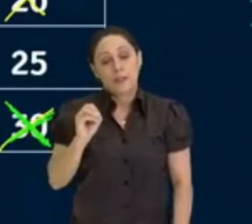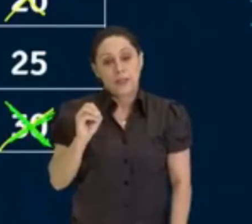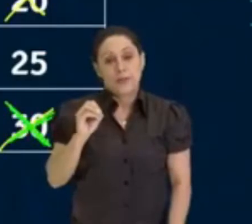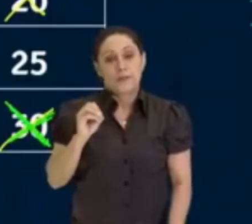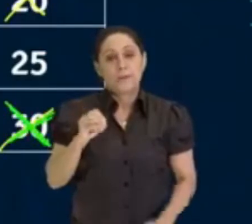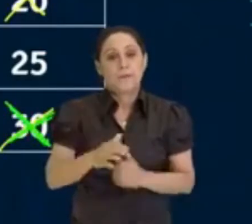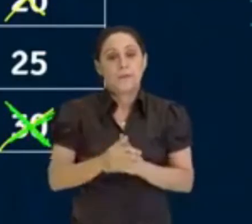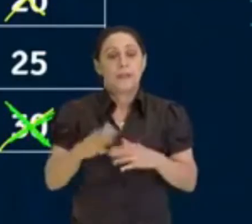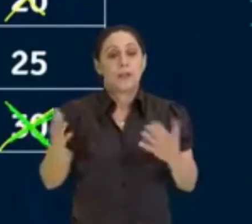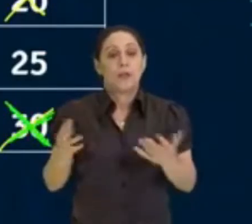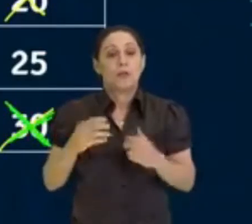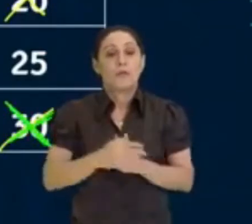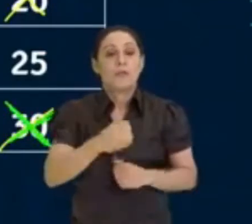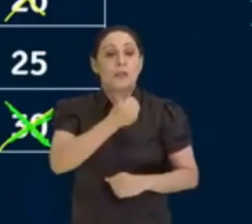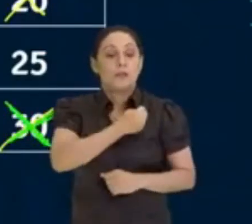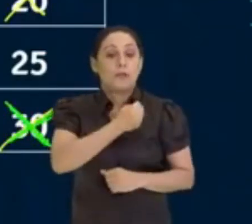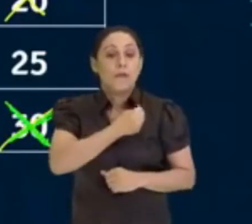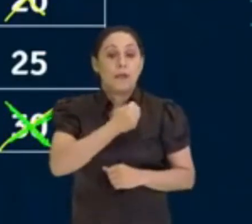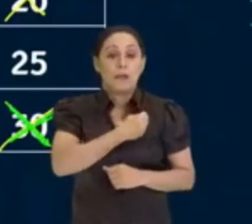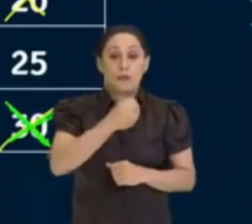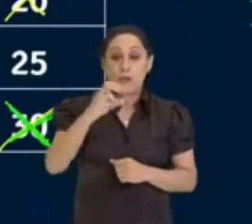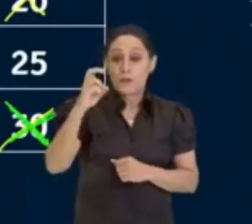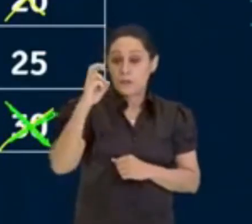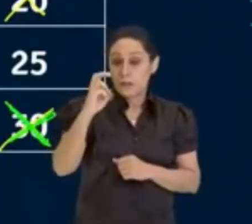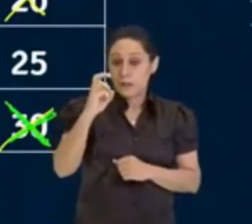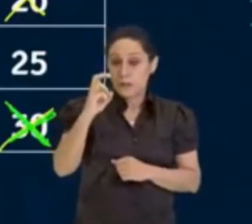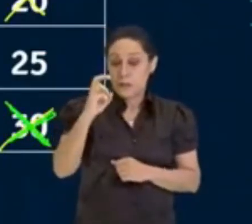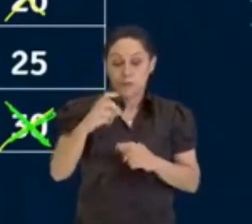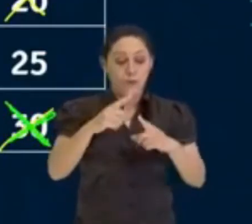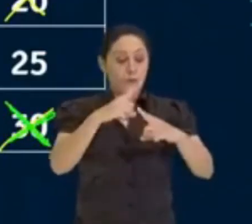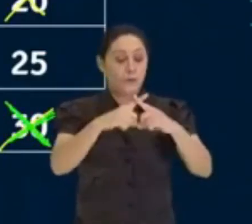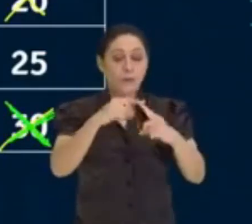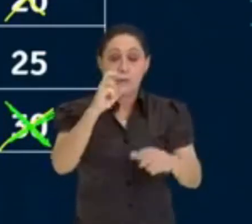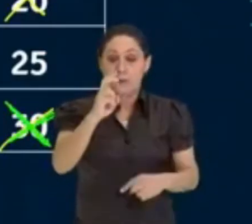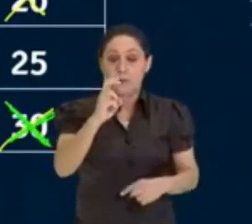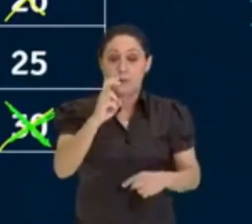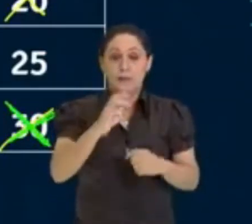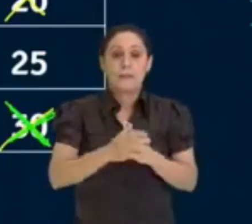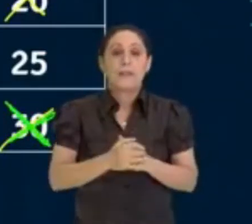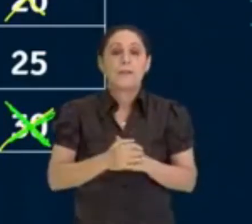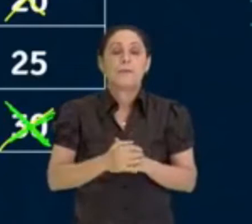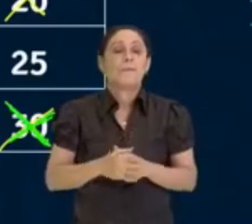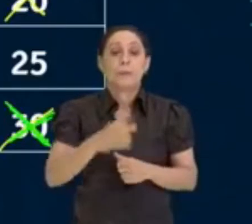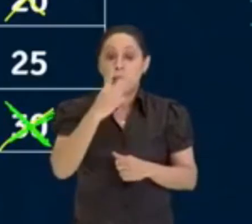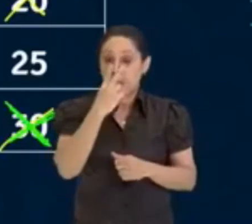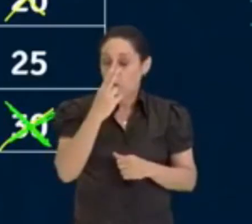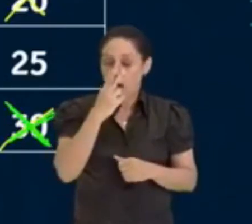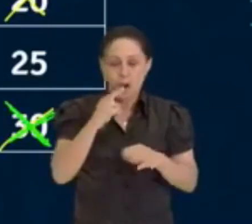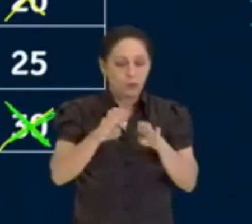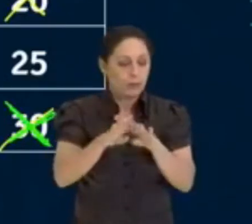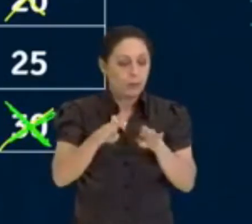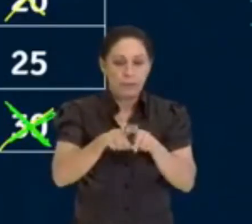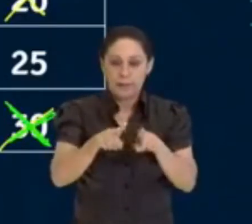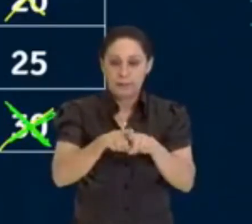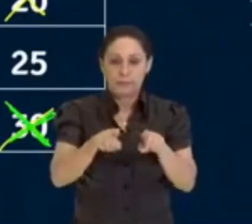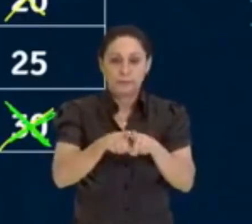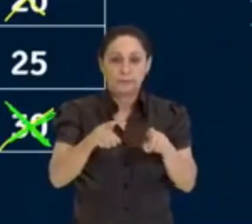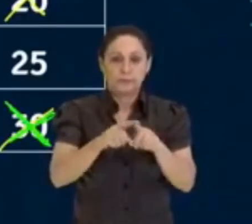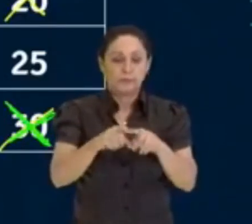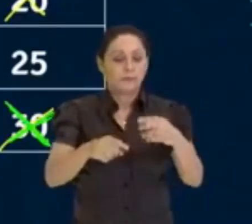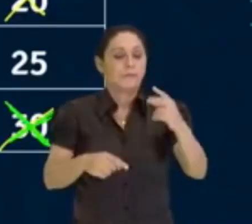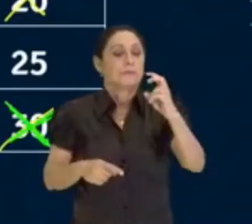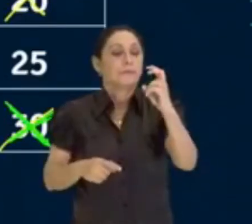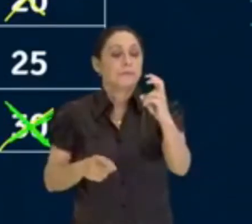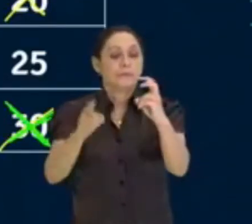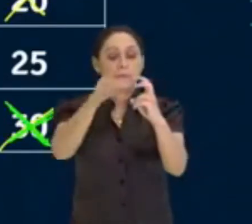os valores de 5, né? Então, aqui os múltiplos de 5, ó. Faço da mesma forma. Eu vou circular esse